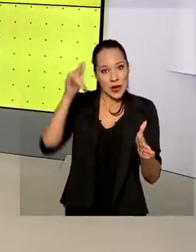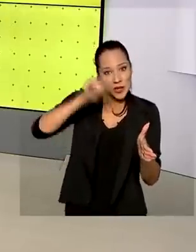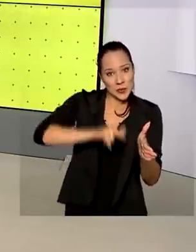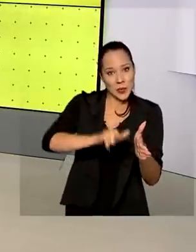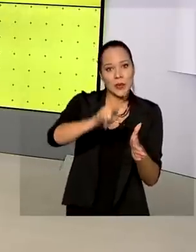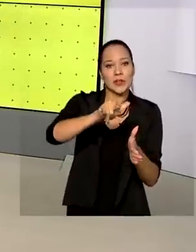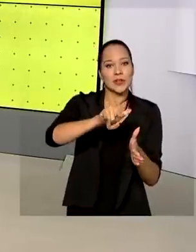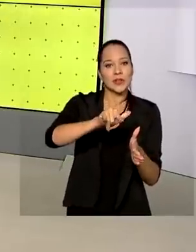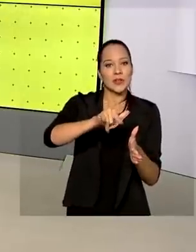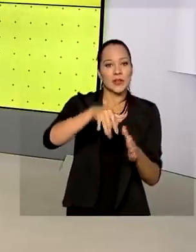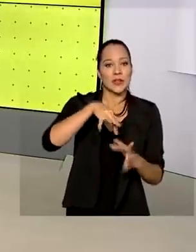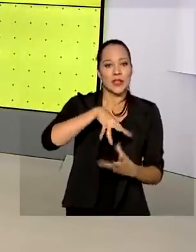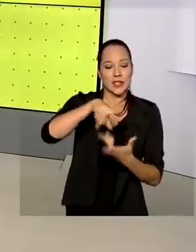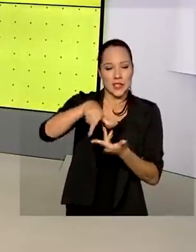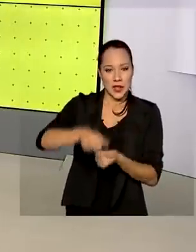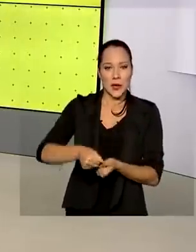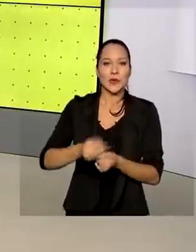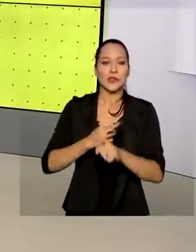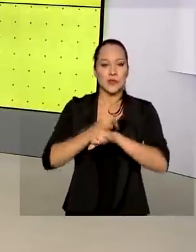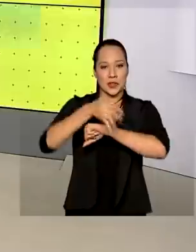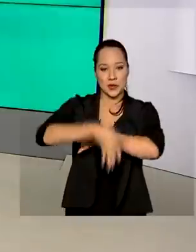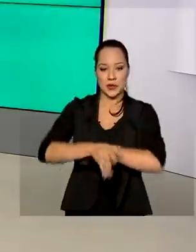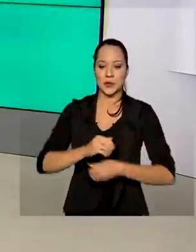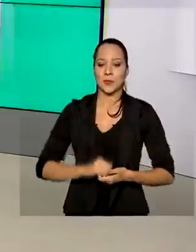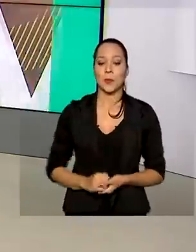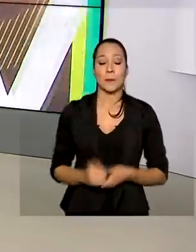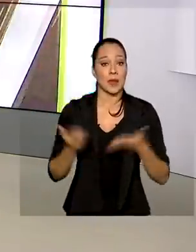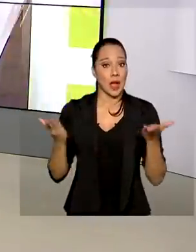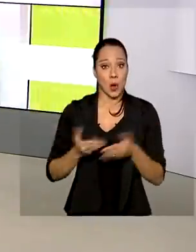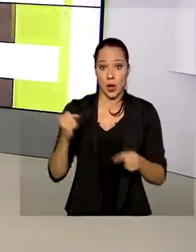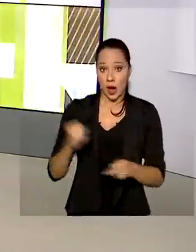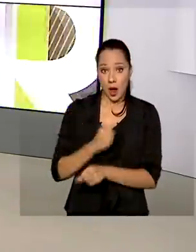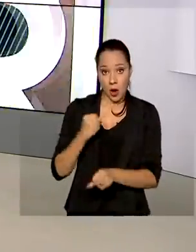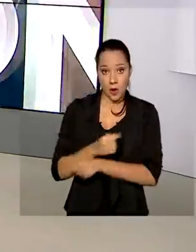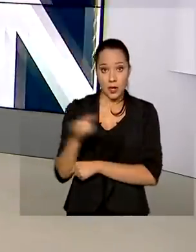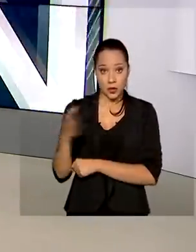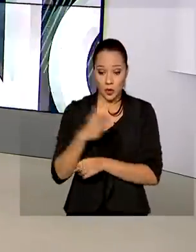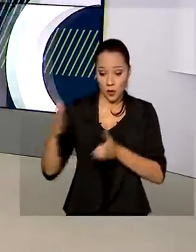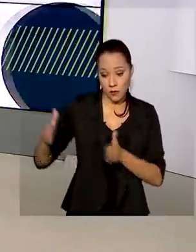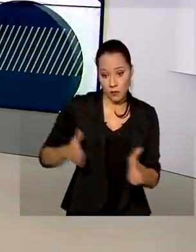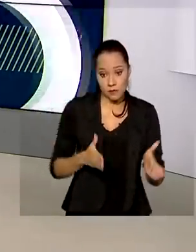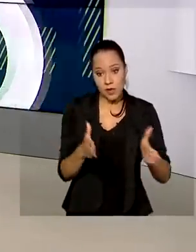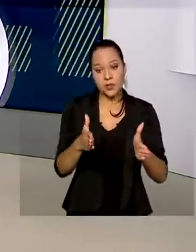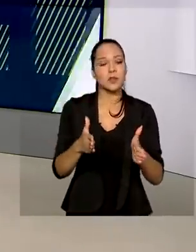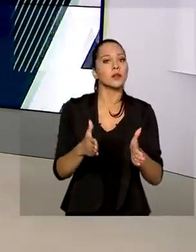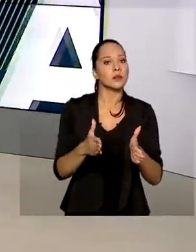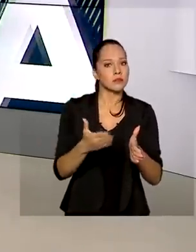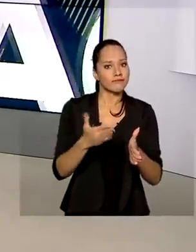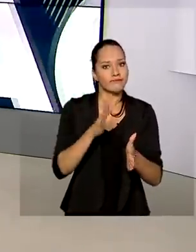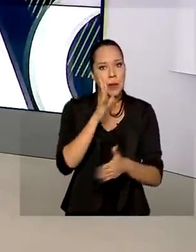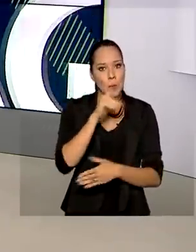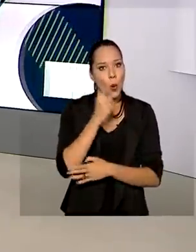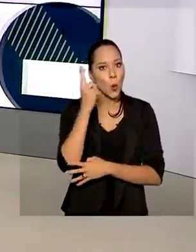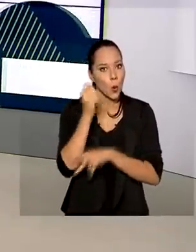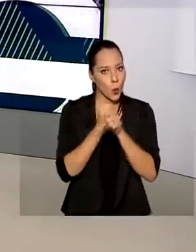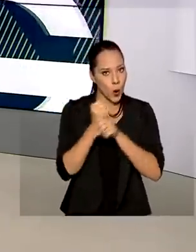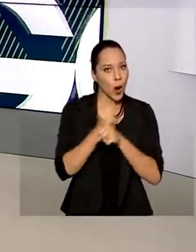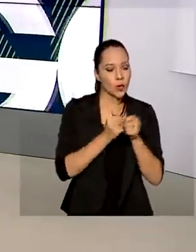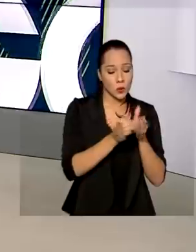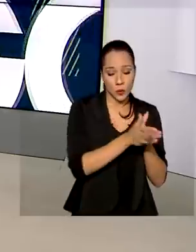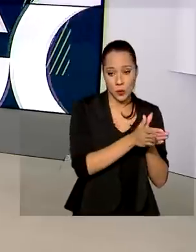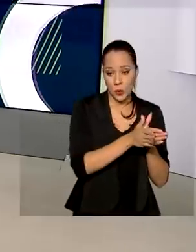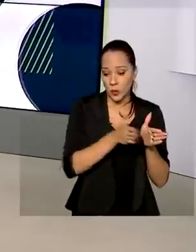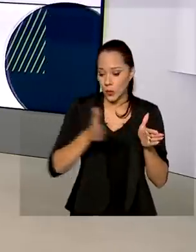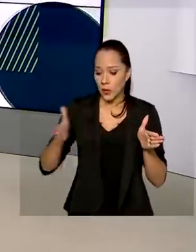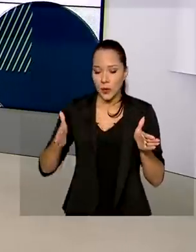Internacional de Foz do Iguaçu. Agora, obra da nova pista durou pouco mais de um ano. Com a ampliação, vai